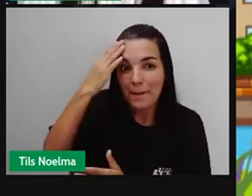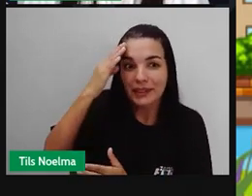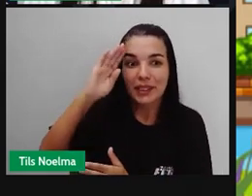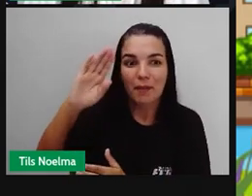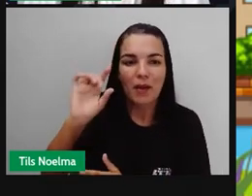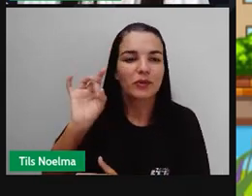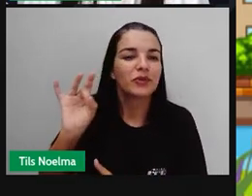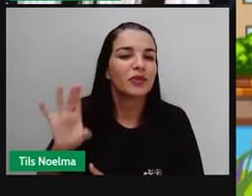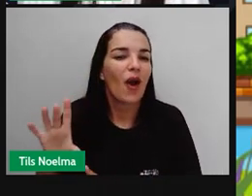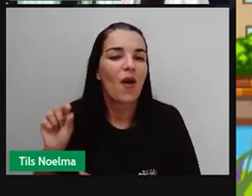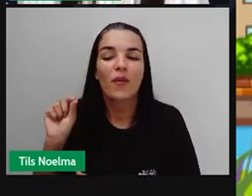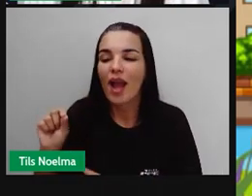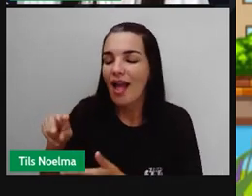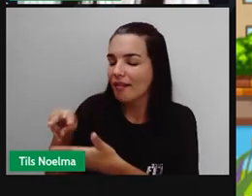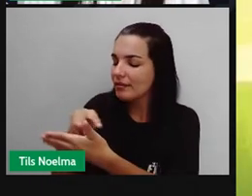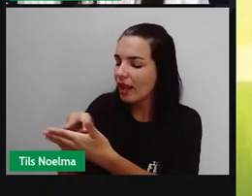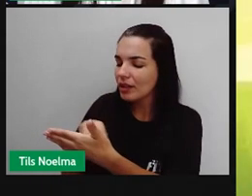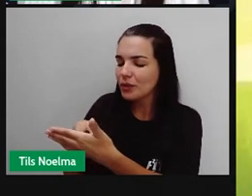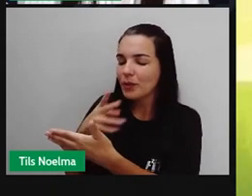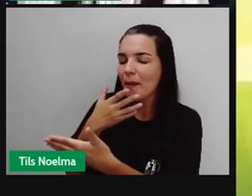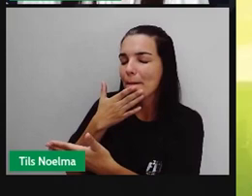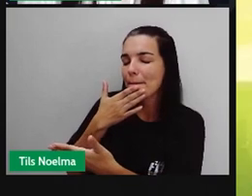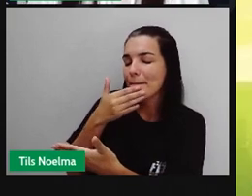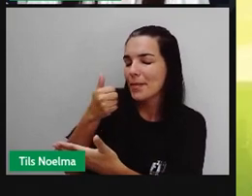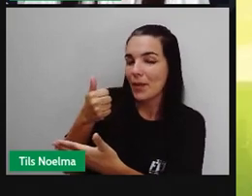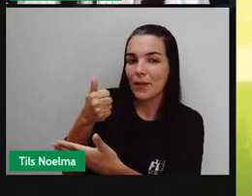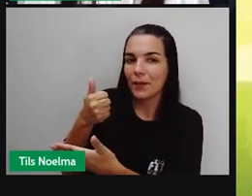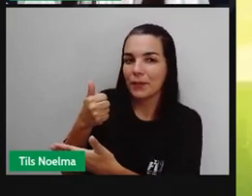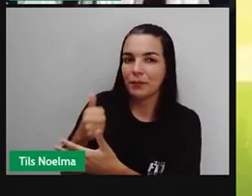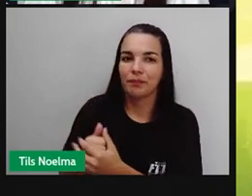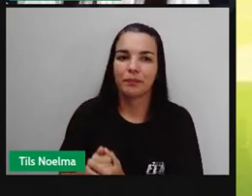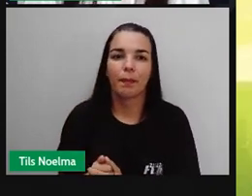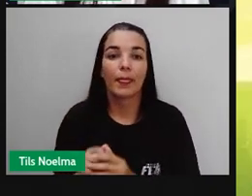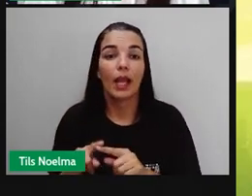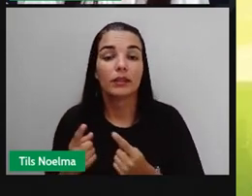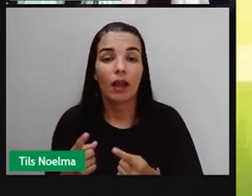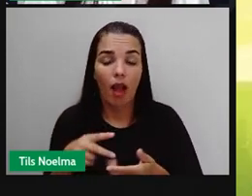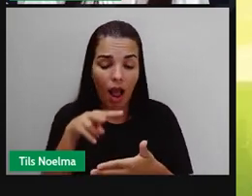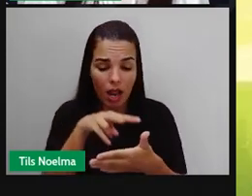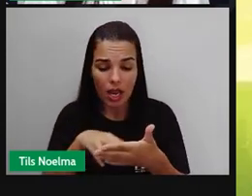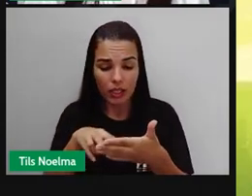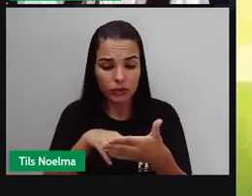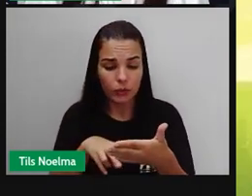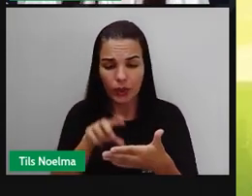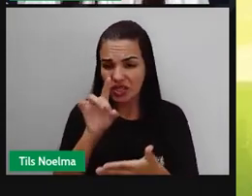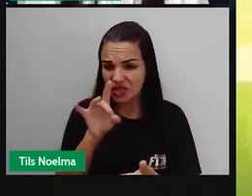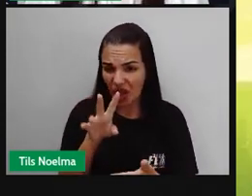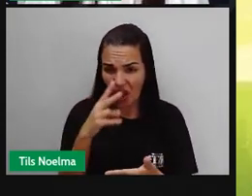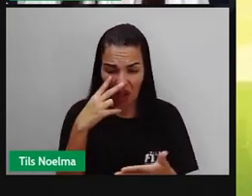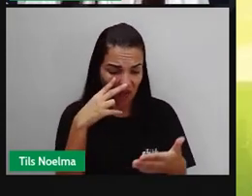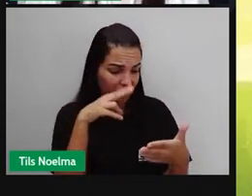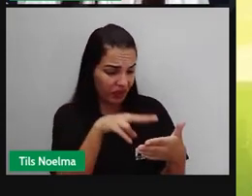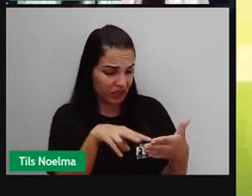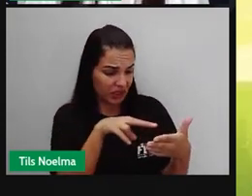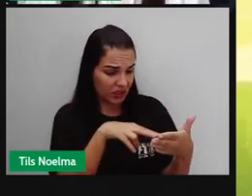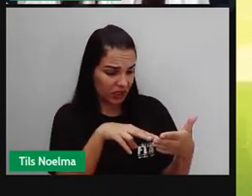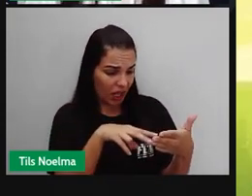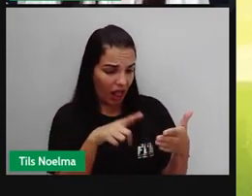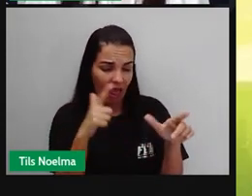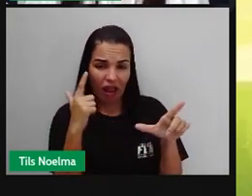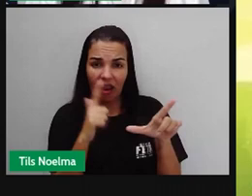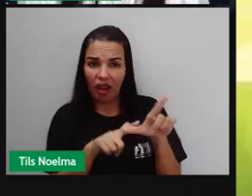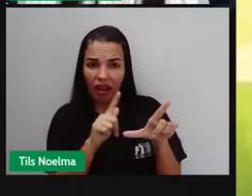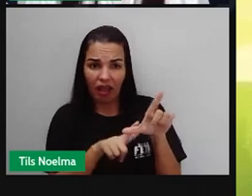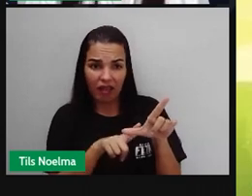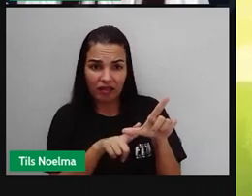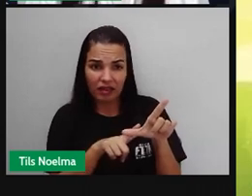entreter a gente, né? A leitura não é apenas uma visualização de códigos e letras, é,